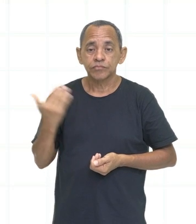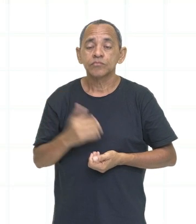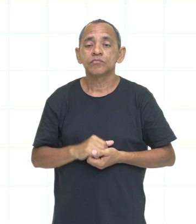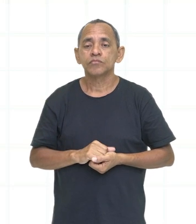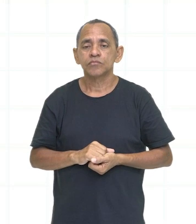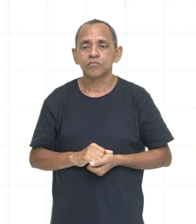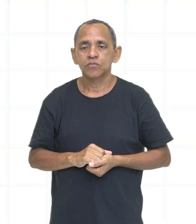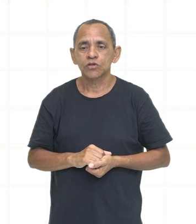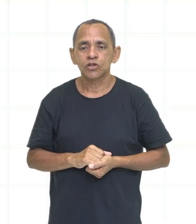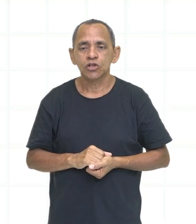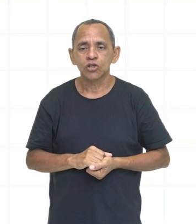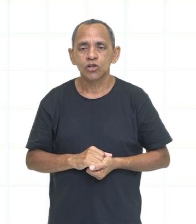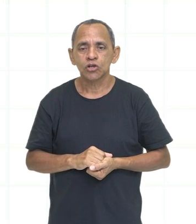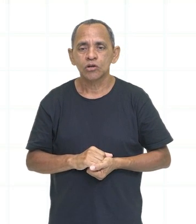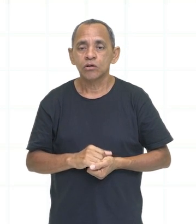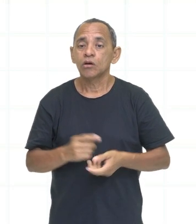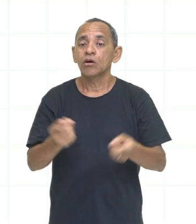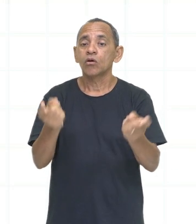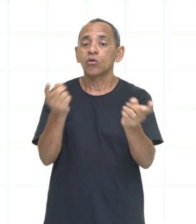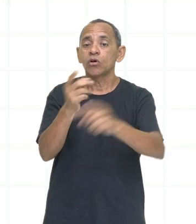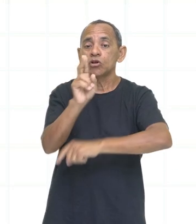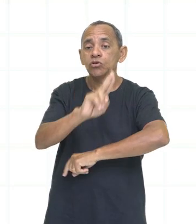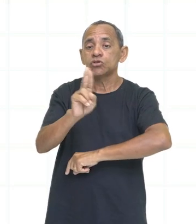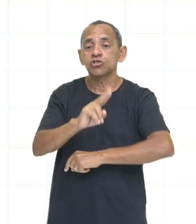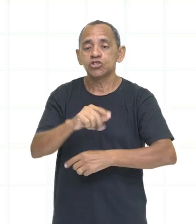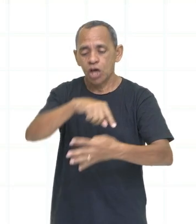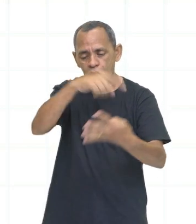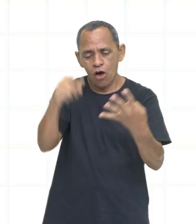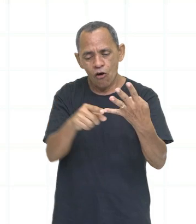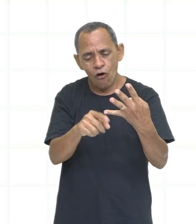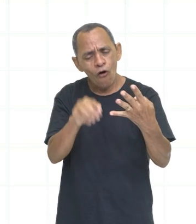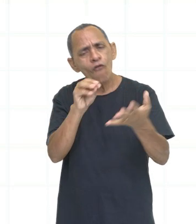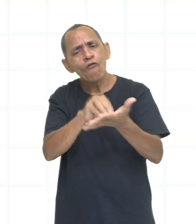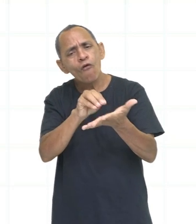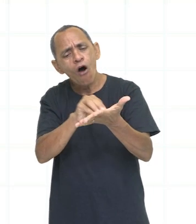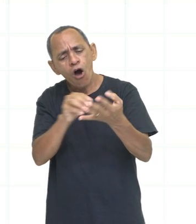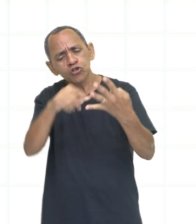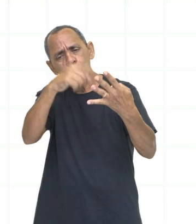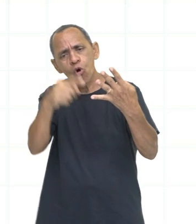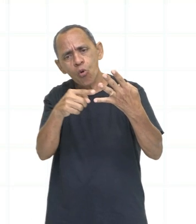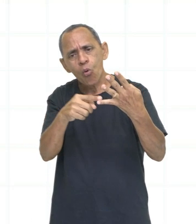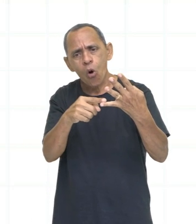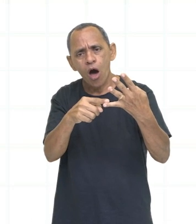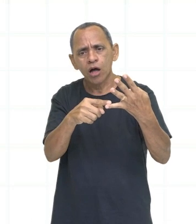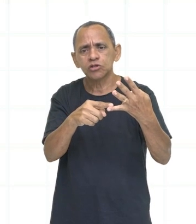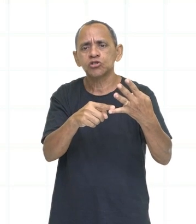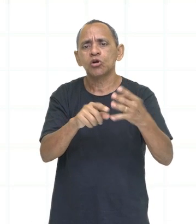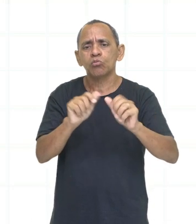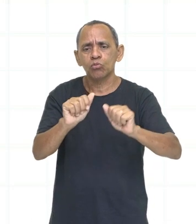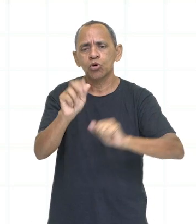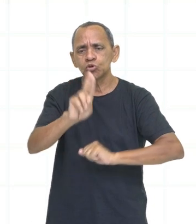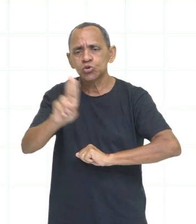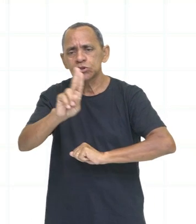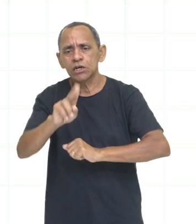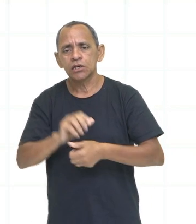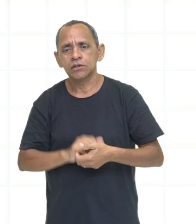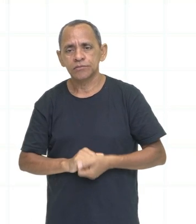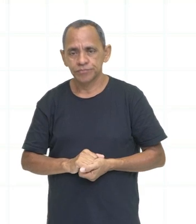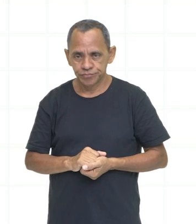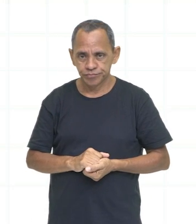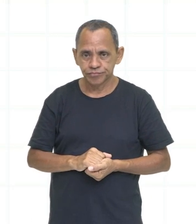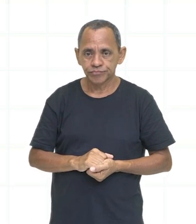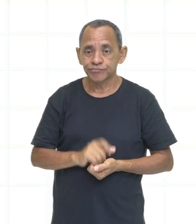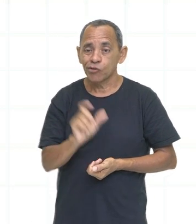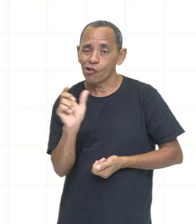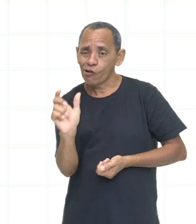Então, ao invés de utilizar um quarto para as seis, um quarto de hora para as seis, eu posso falar. It's 15 to six. Quinze